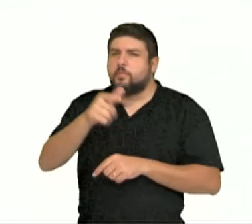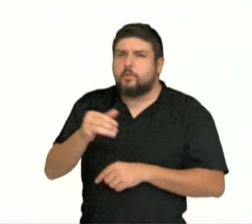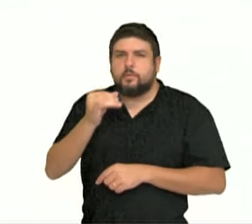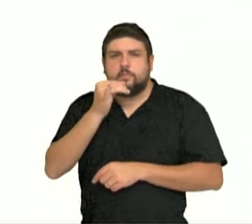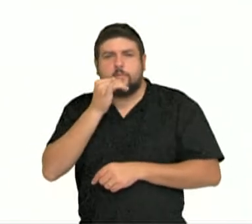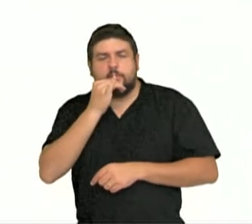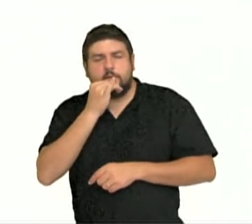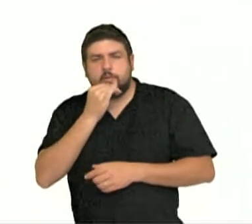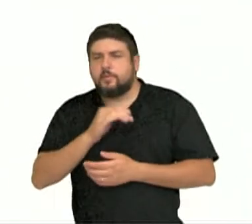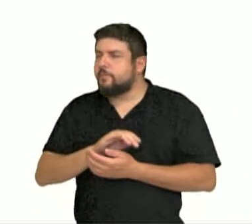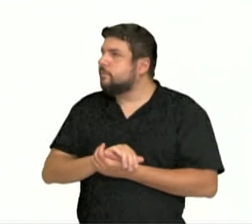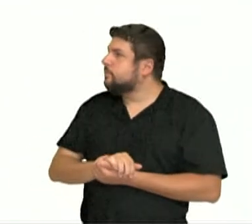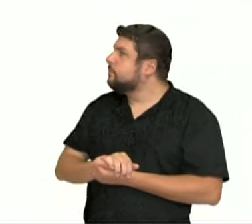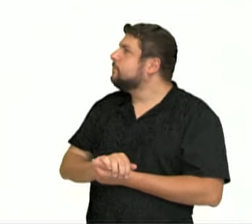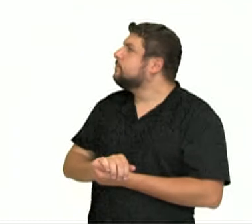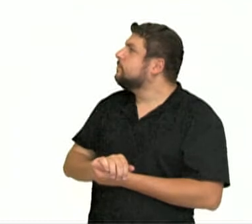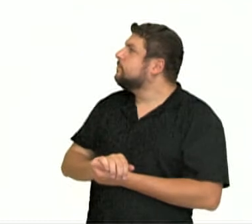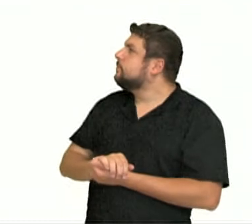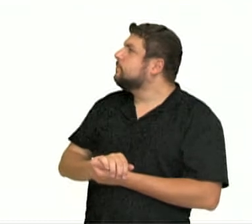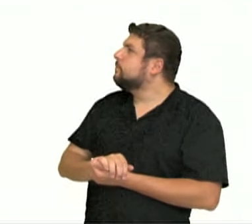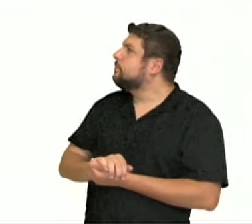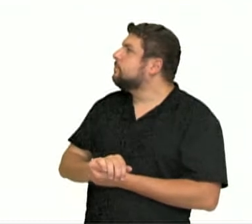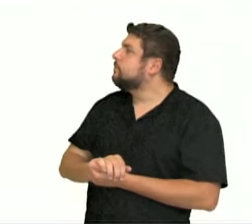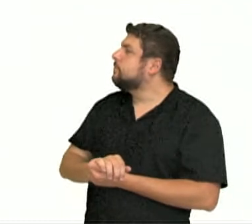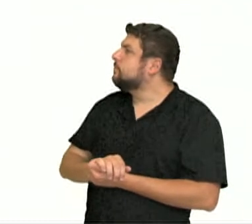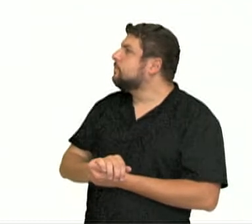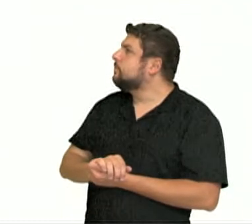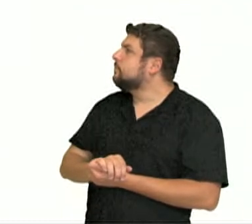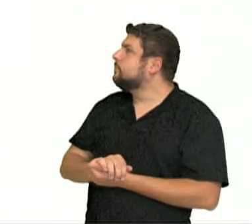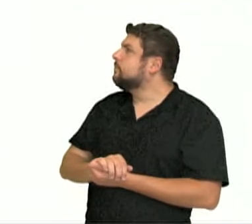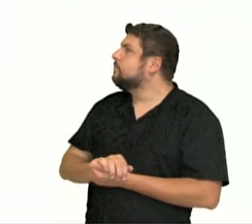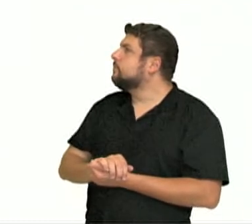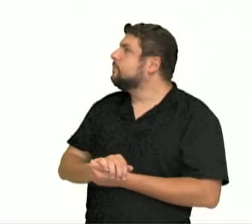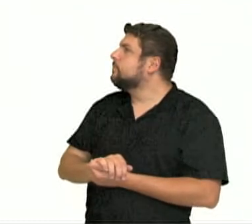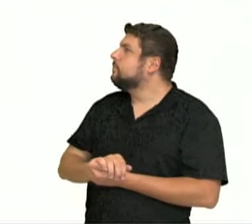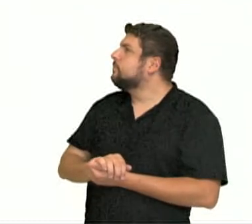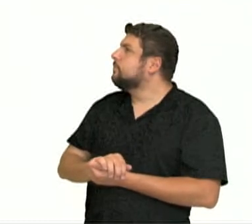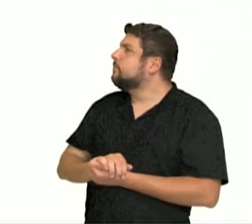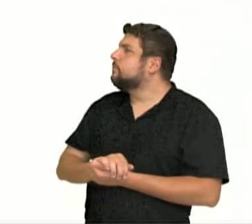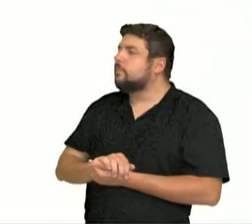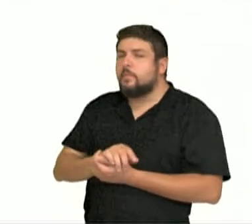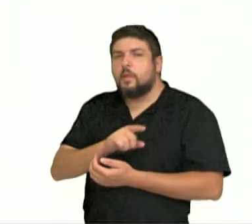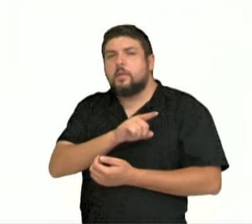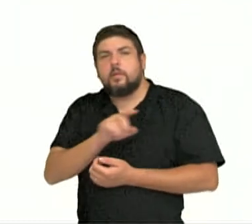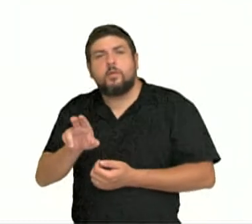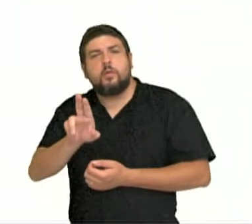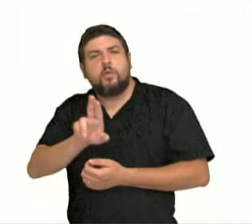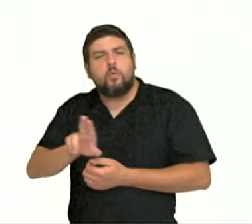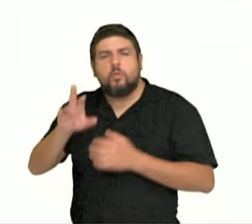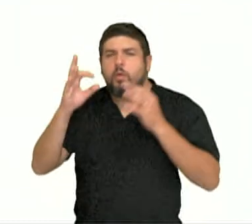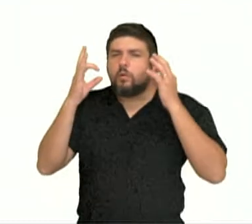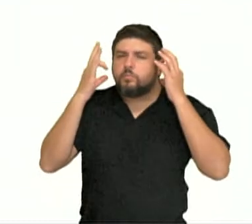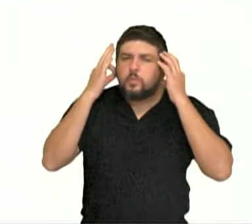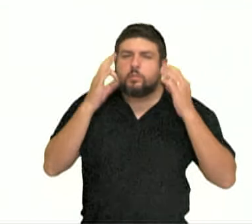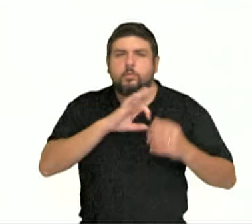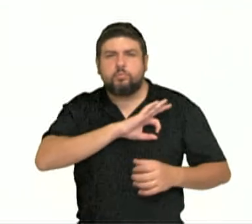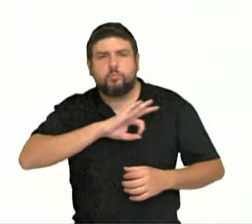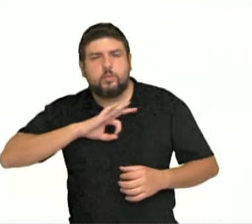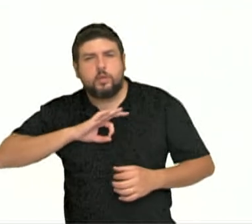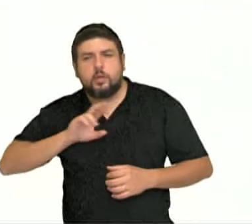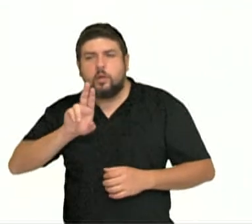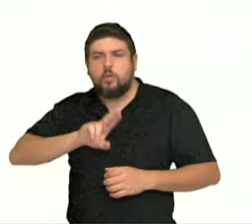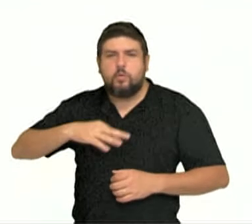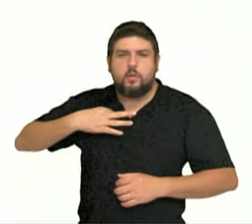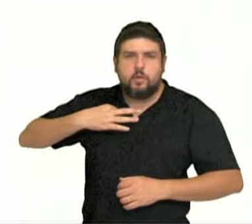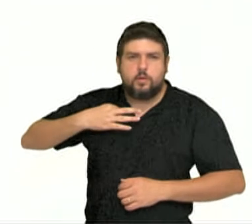coleta. Ela usa rabo de cavalo. Ela usa tranças. Eles usam brincos e colar. Ela leva uma camiseta e